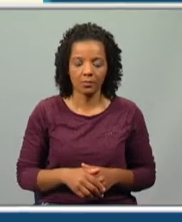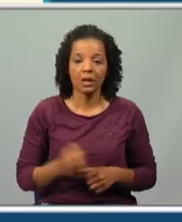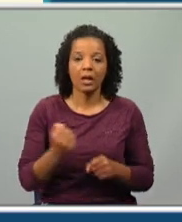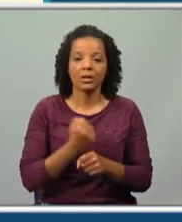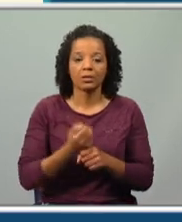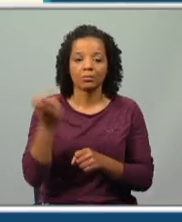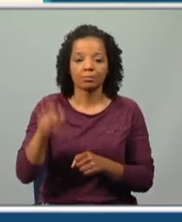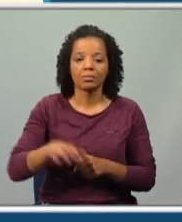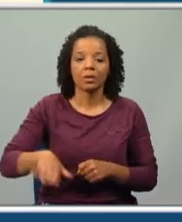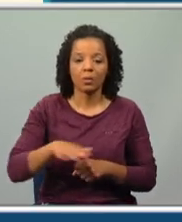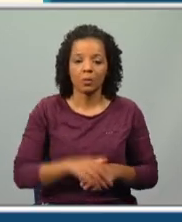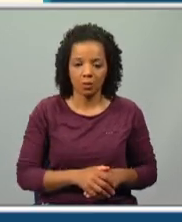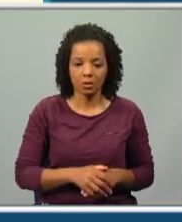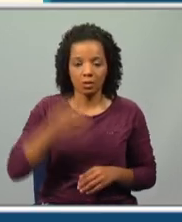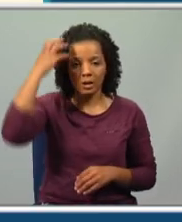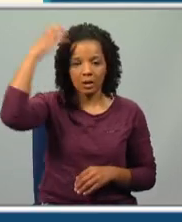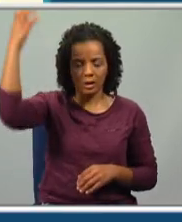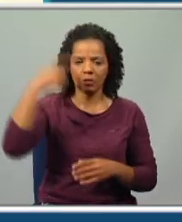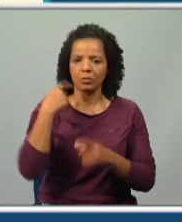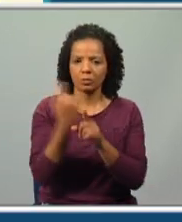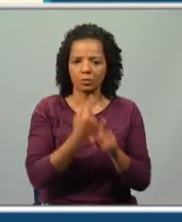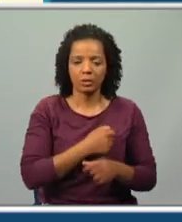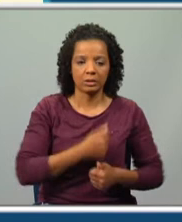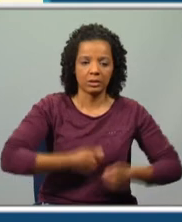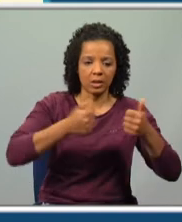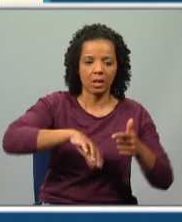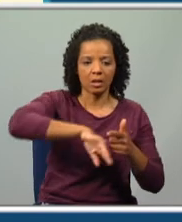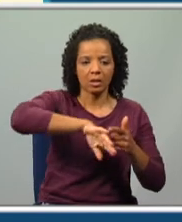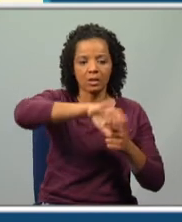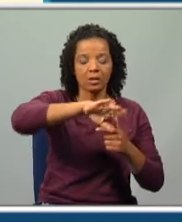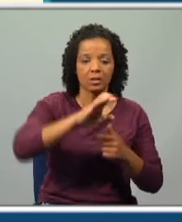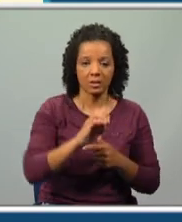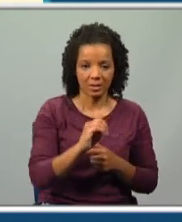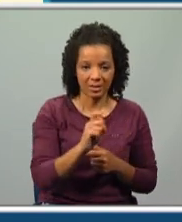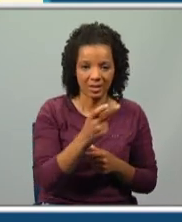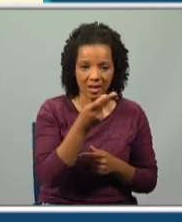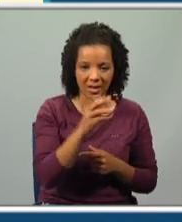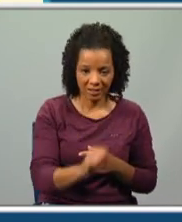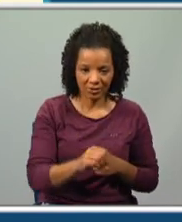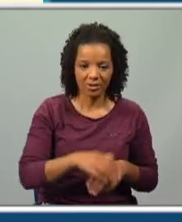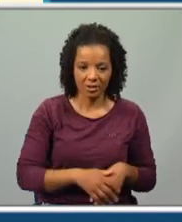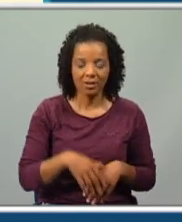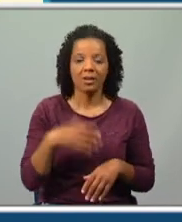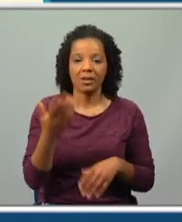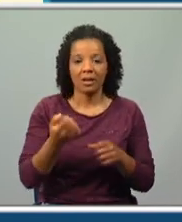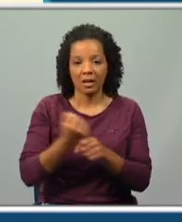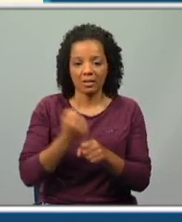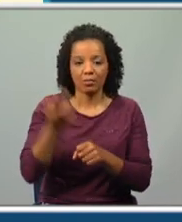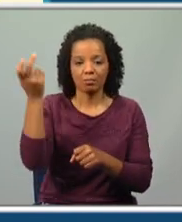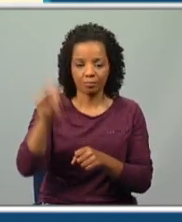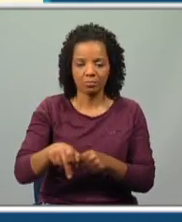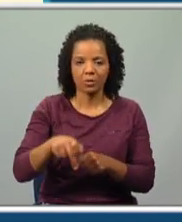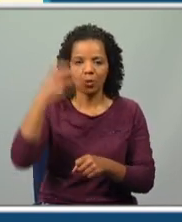ação decorre? Exatamente no reino abundante em cidades e serras, e searas, perdão. Portanto, a ação decorre num reino